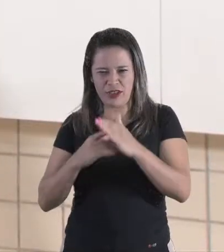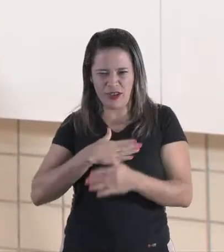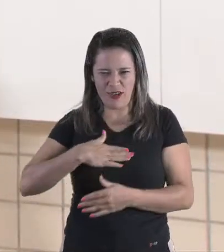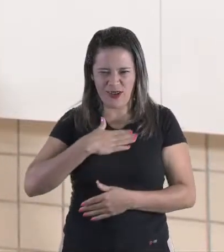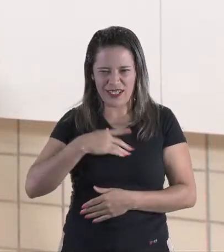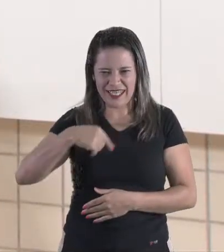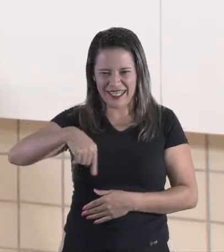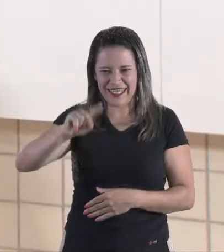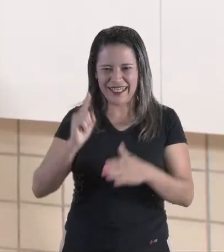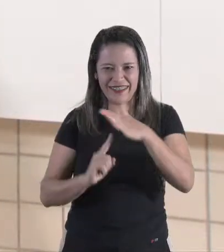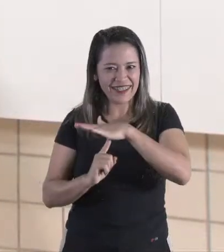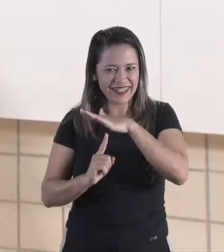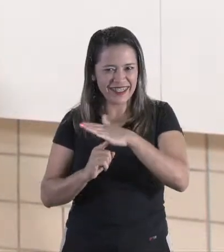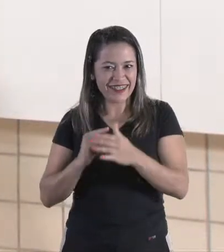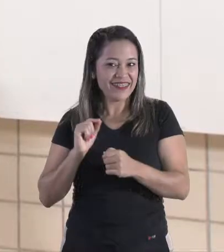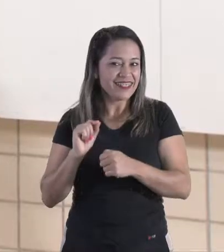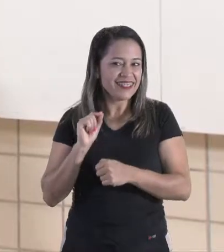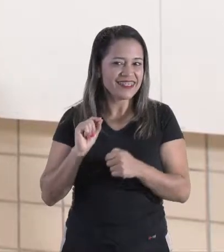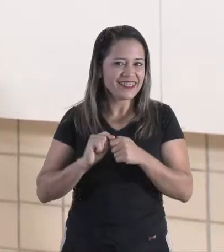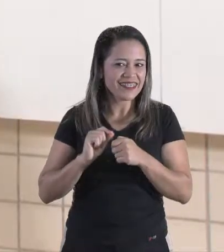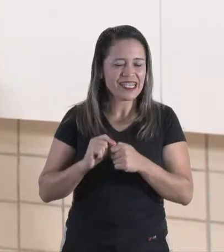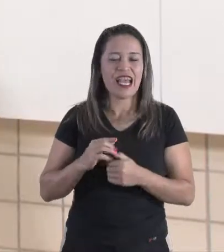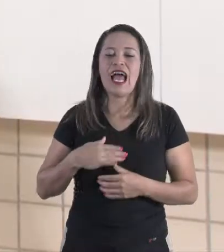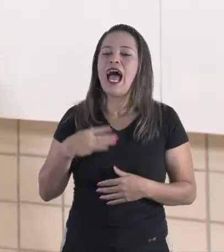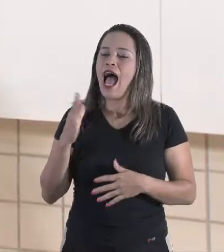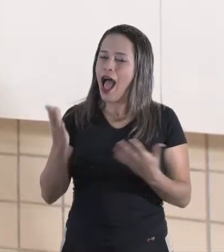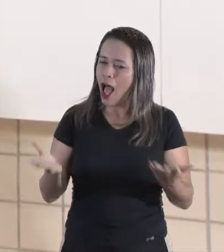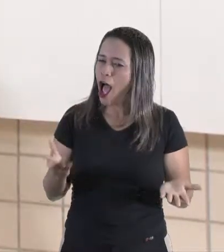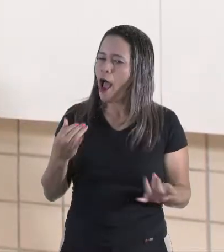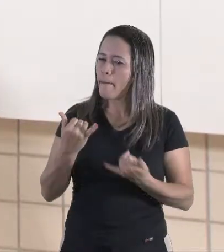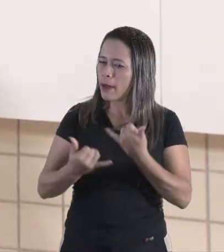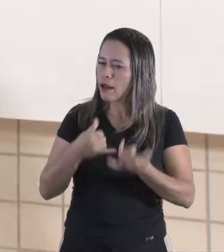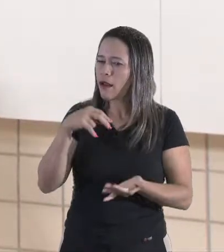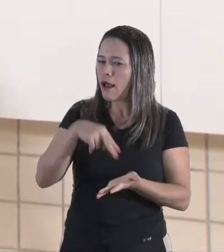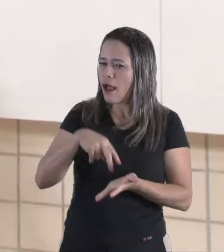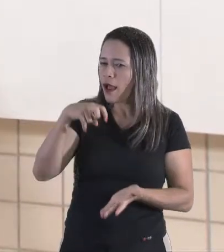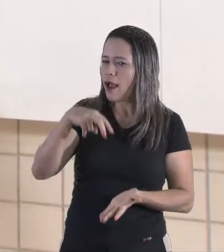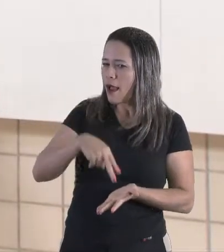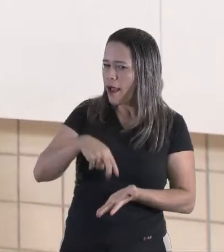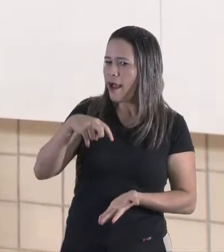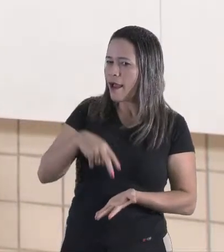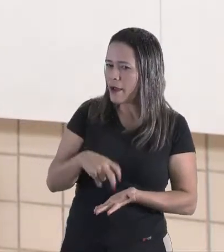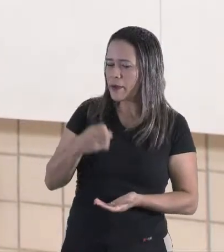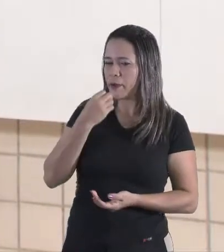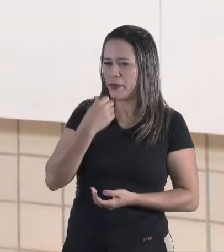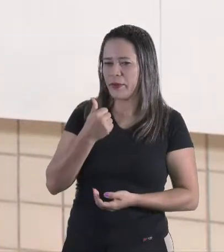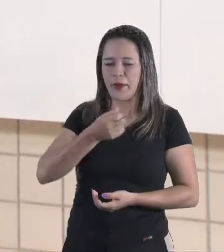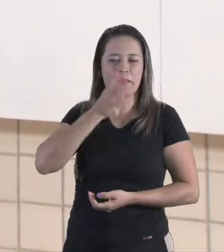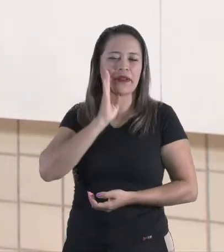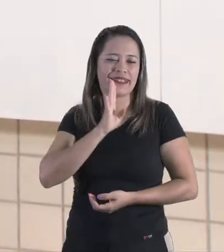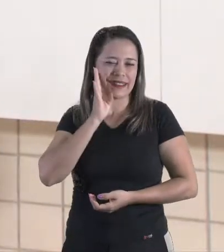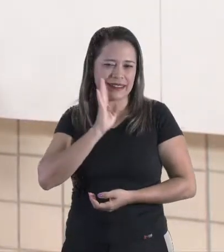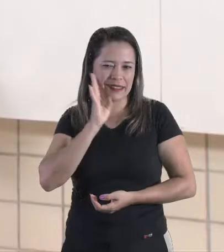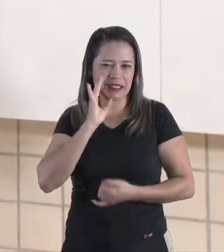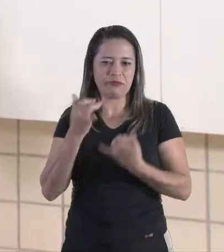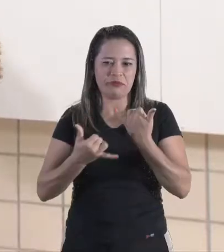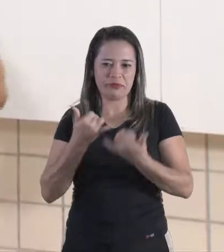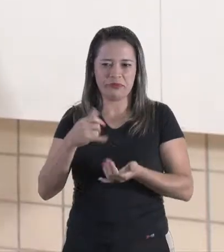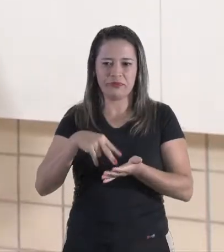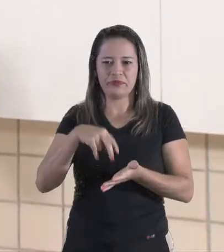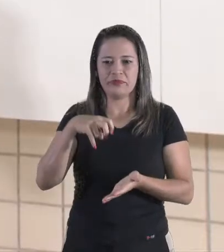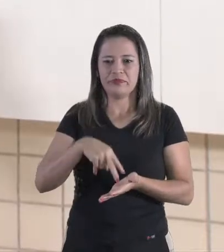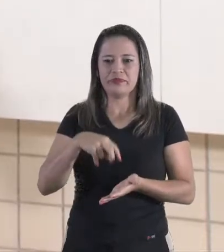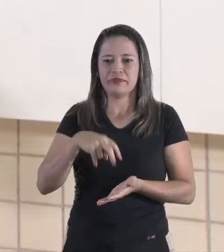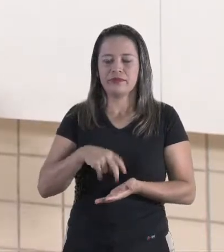feira fazer o quê? Ah, brincar no pula-pula, né? Muito bem. É muito legal brincar no pula-pula. Mas vamos